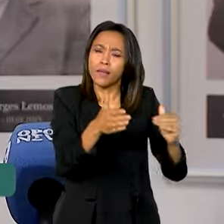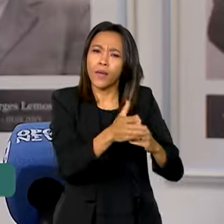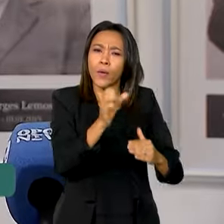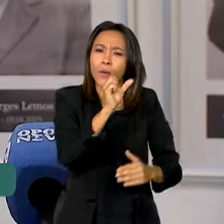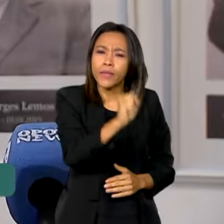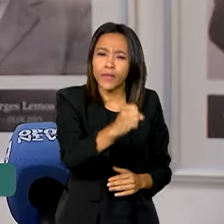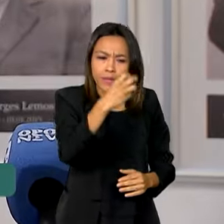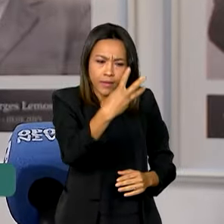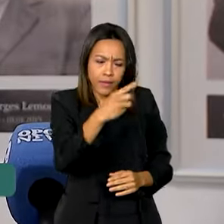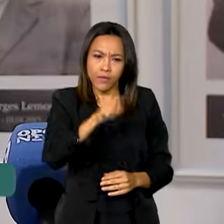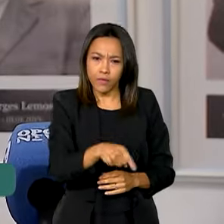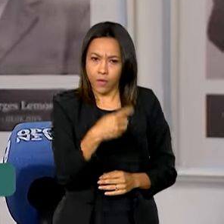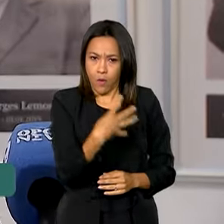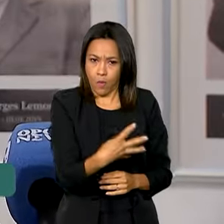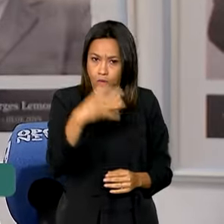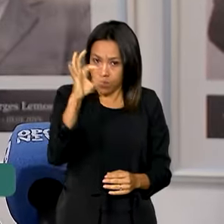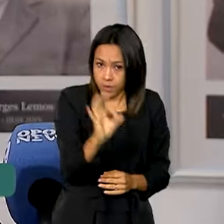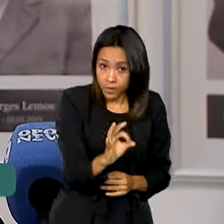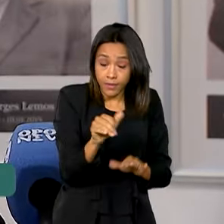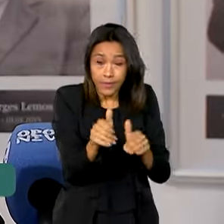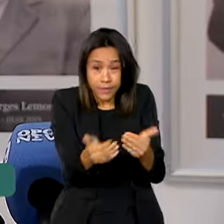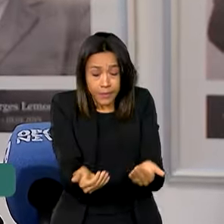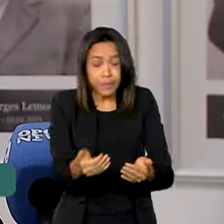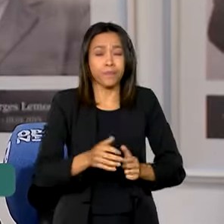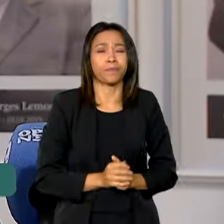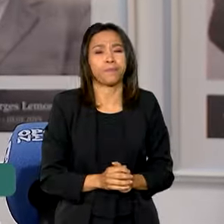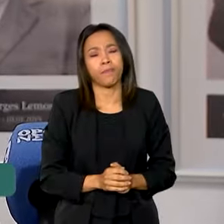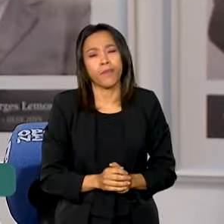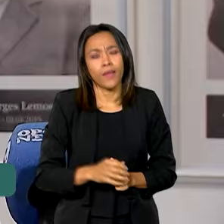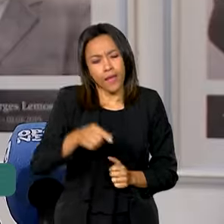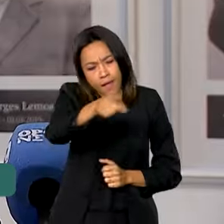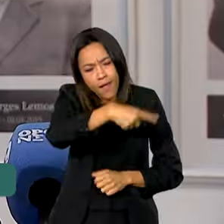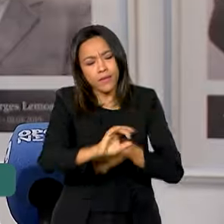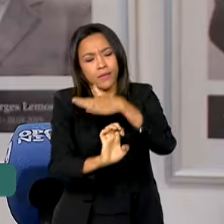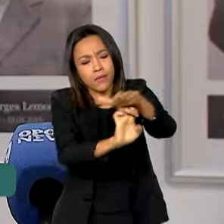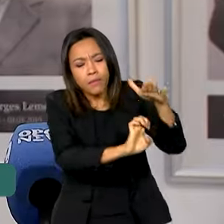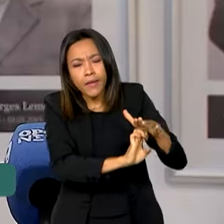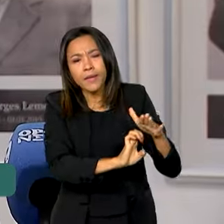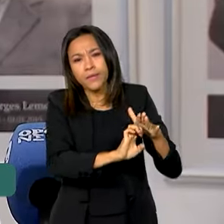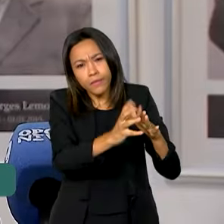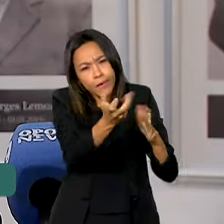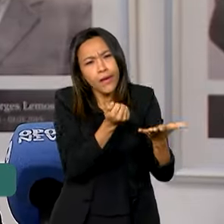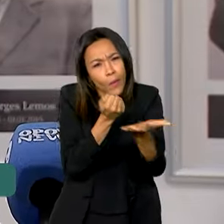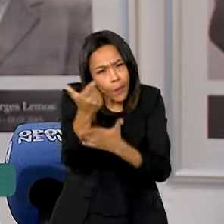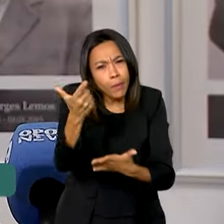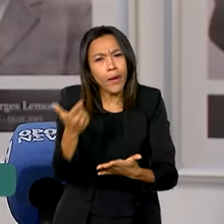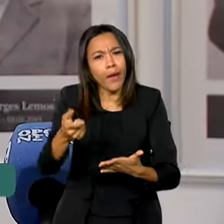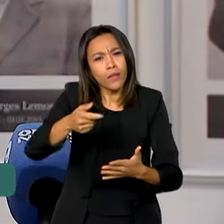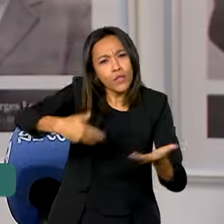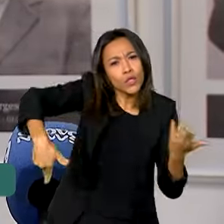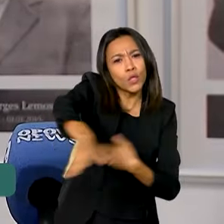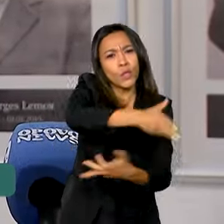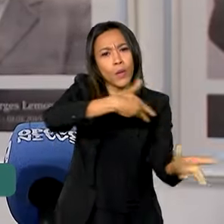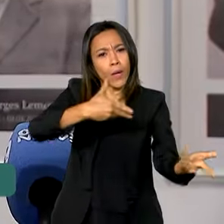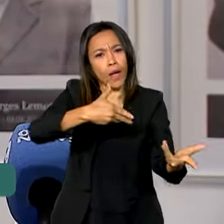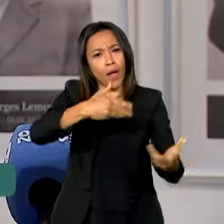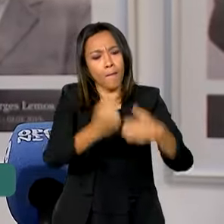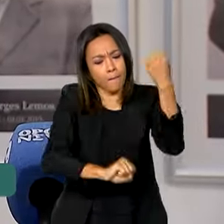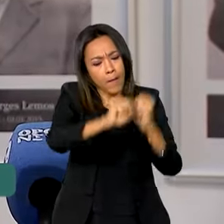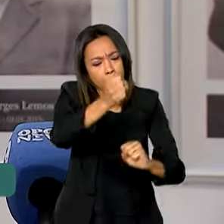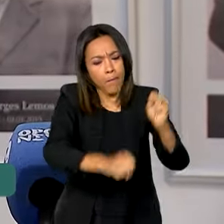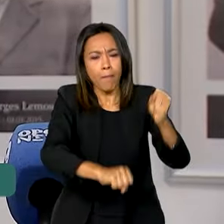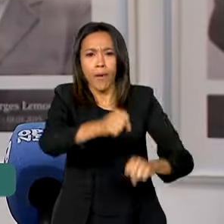,4%. Então, as empresas vão querer comprar máquinas, comprar equipamentos,